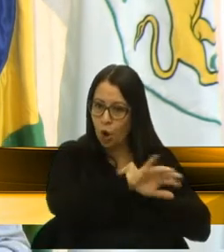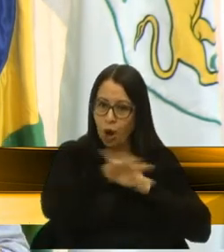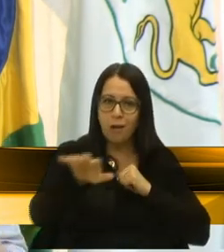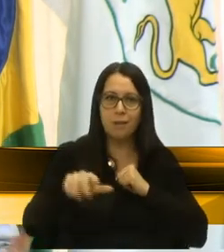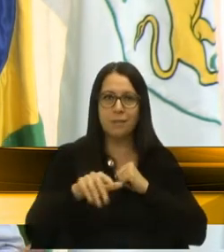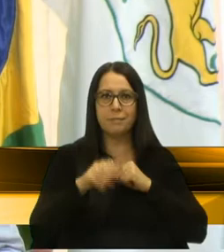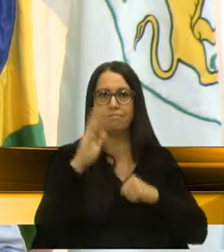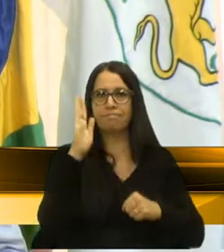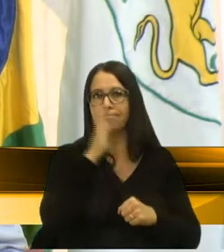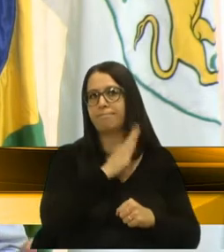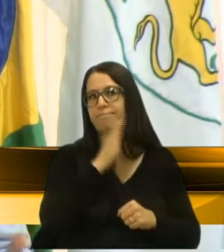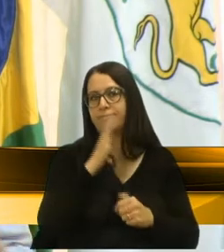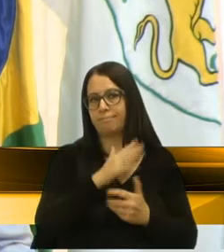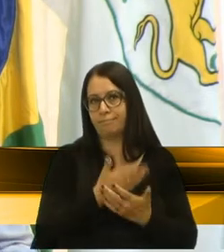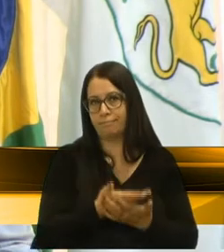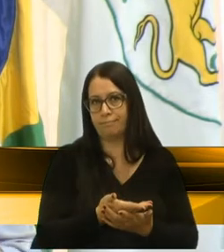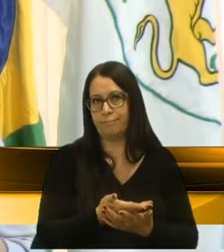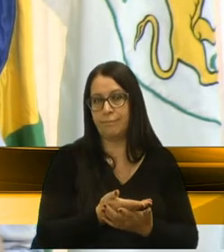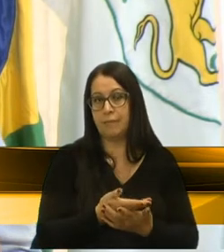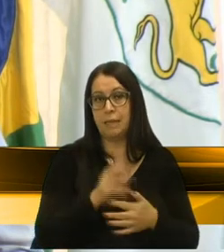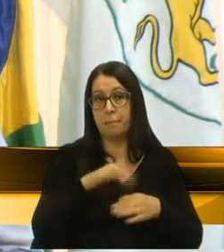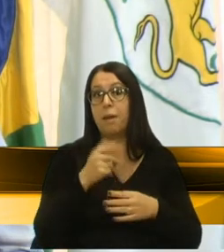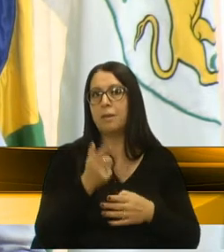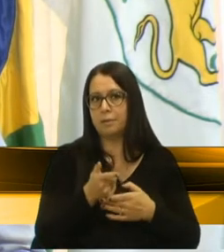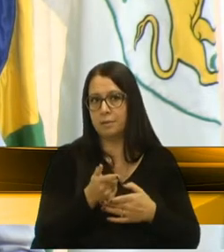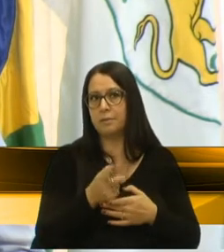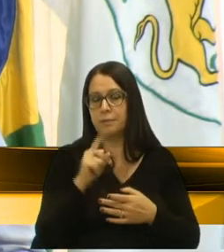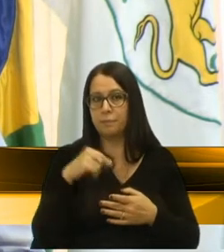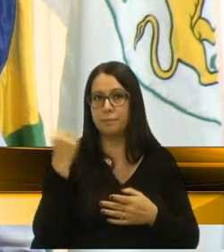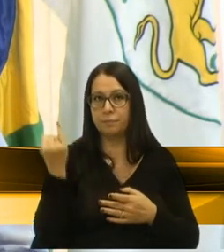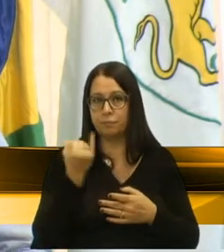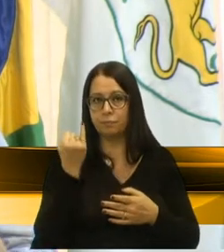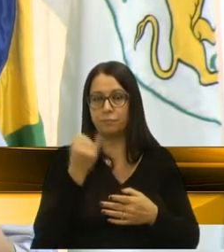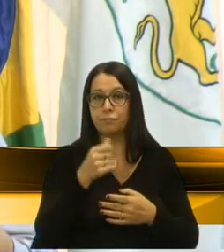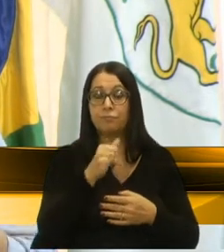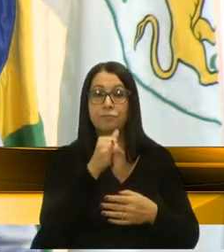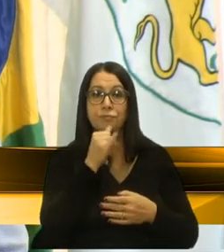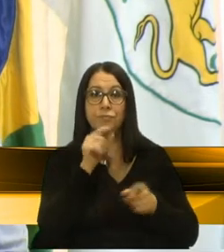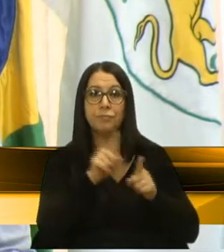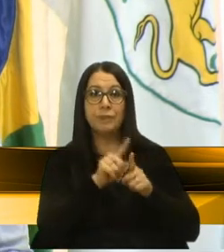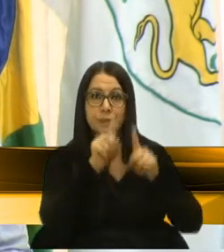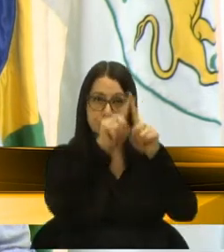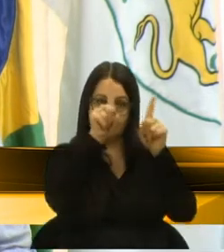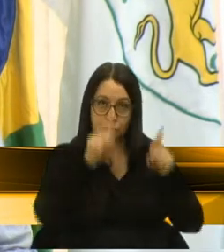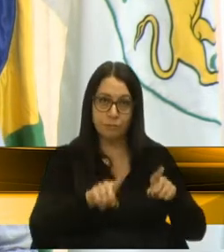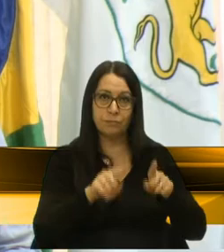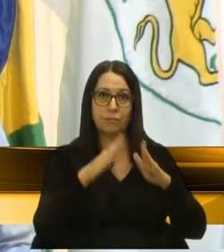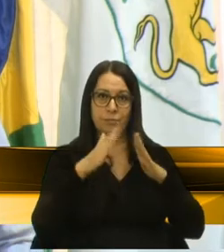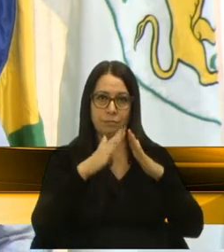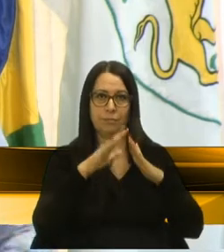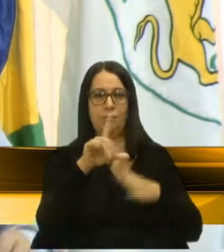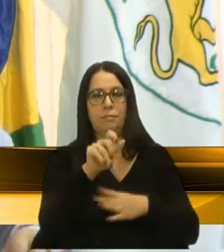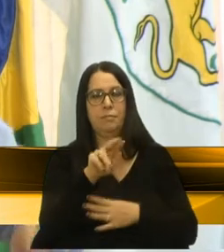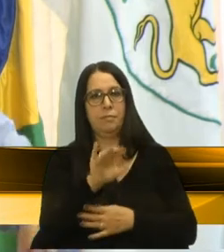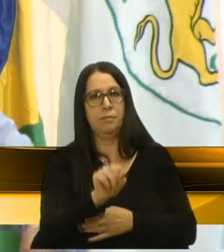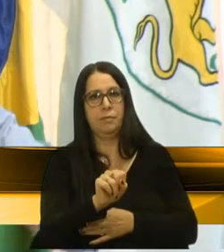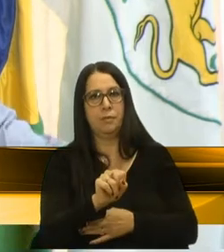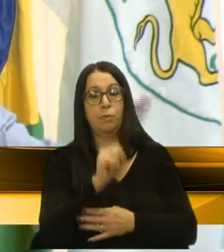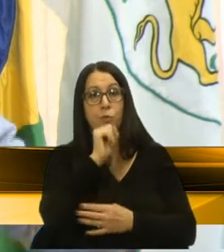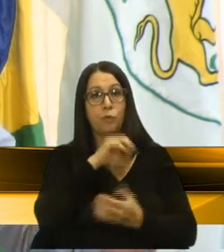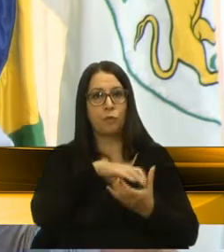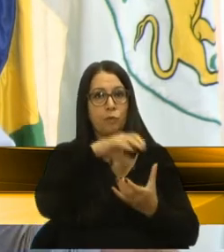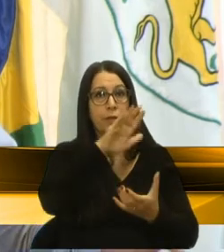de uma forma muito rápida. E mais do que isso, a importância de testar também os funcionários dessas casas. Porque os idosos estão